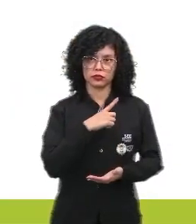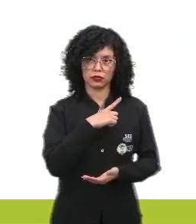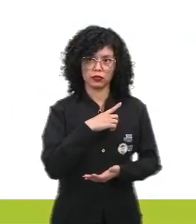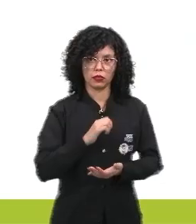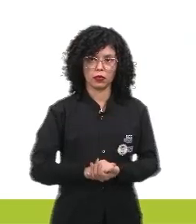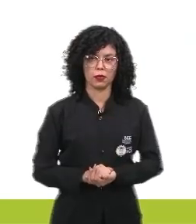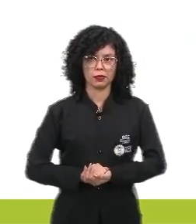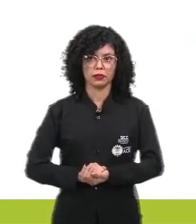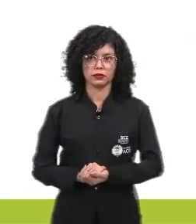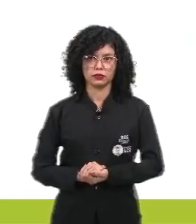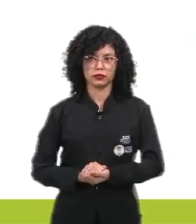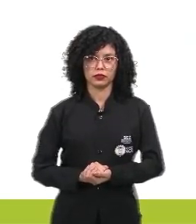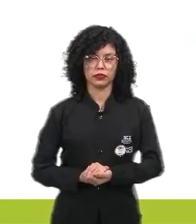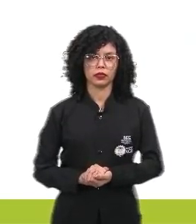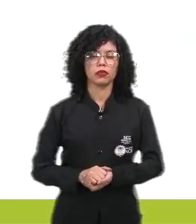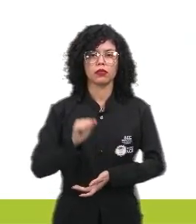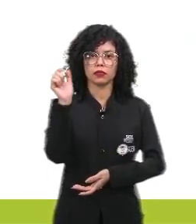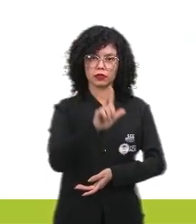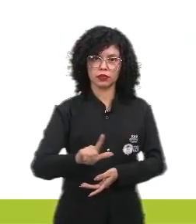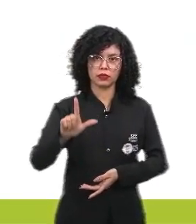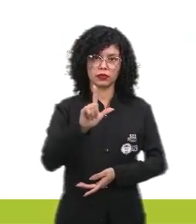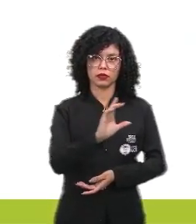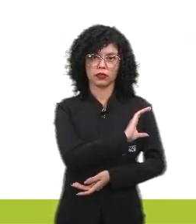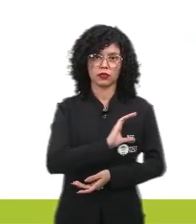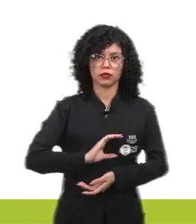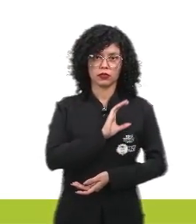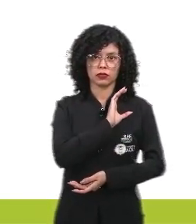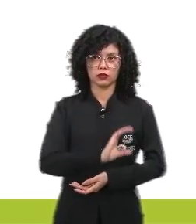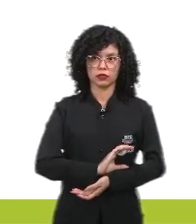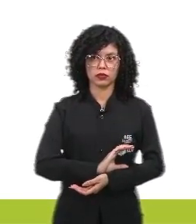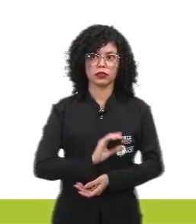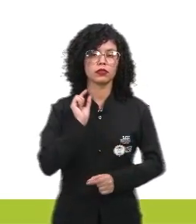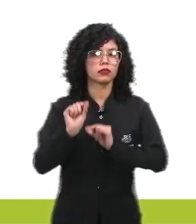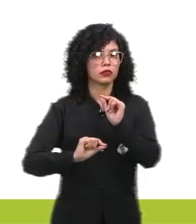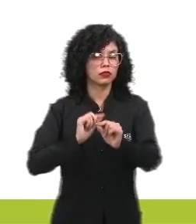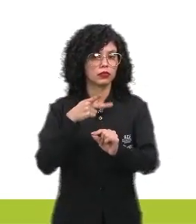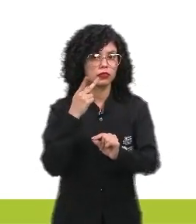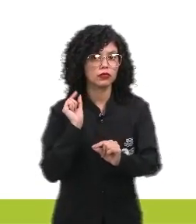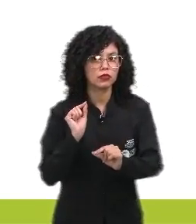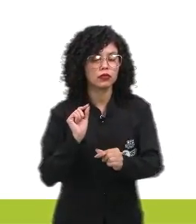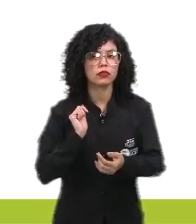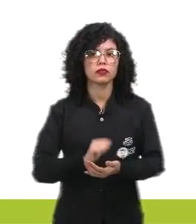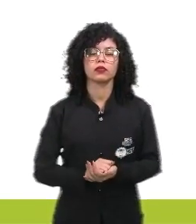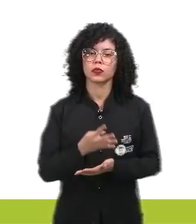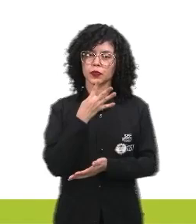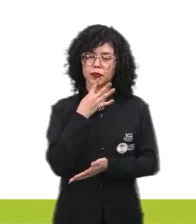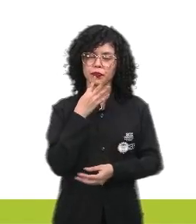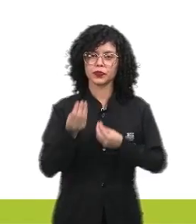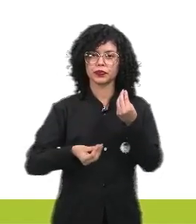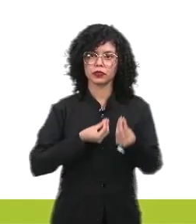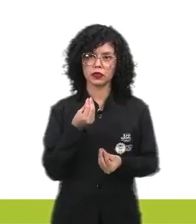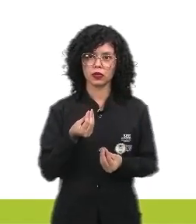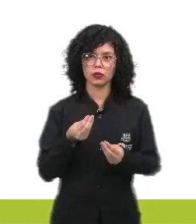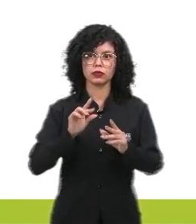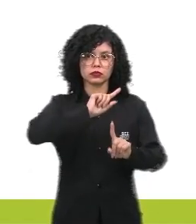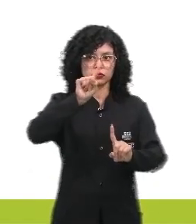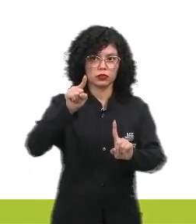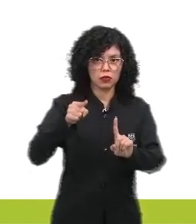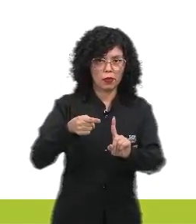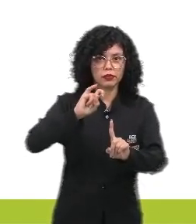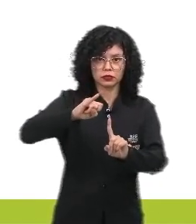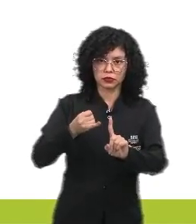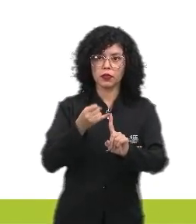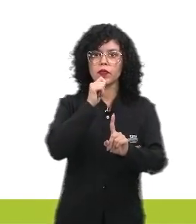a literatura de catequese, que diz assim, que também é conhecida como literatura jesuíta, tá?